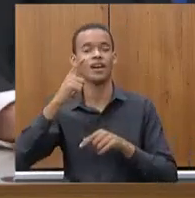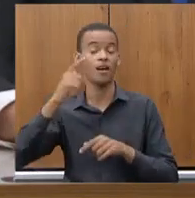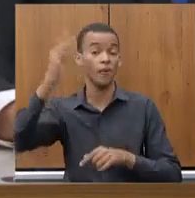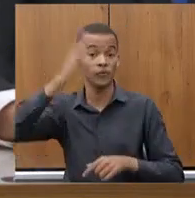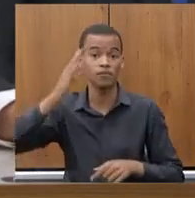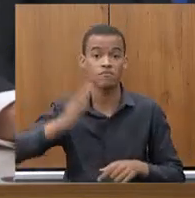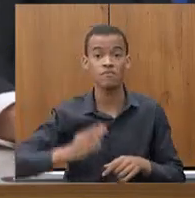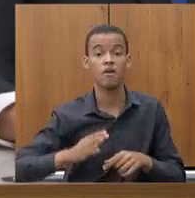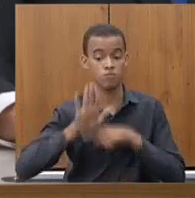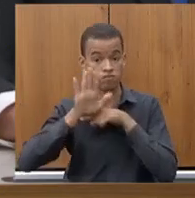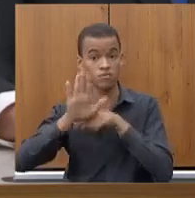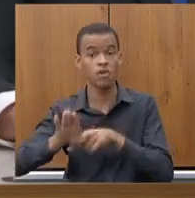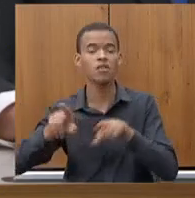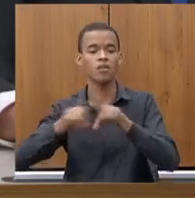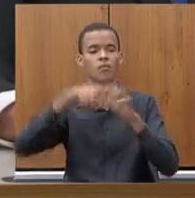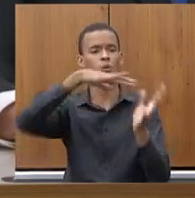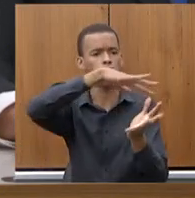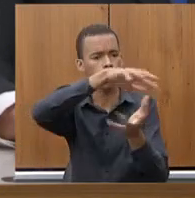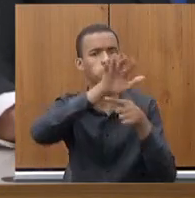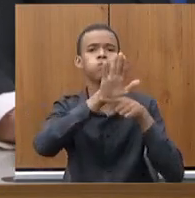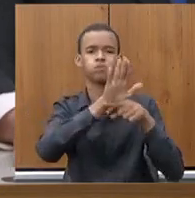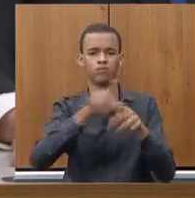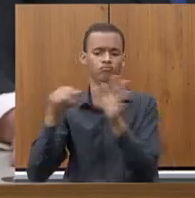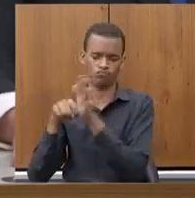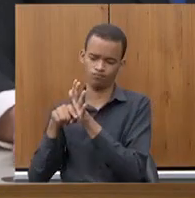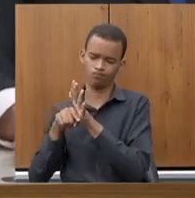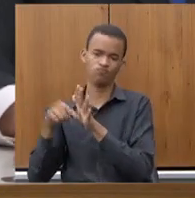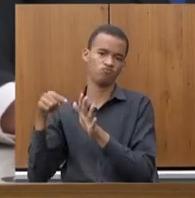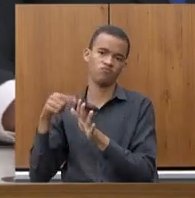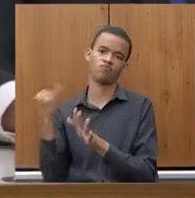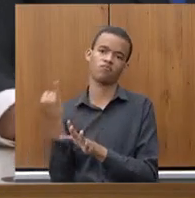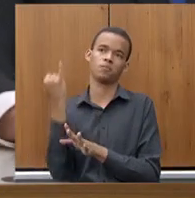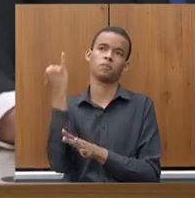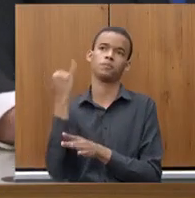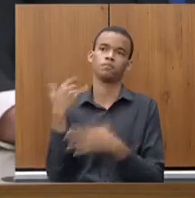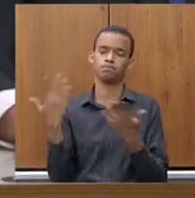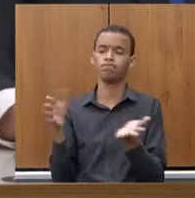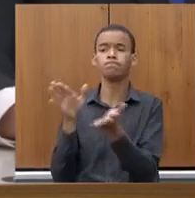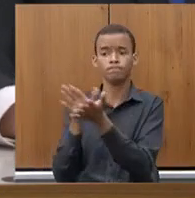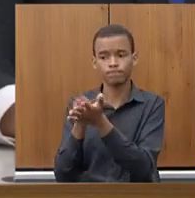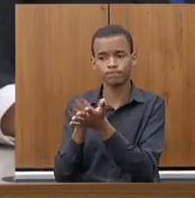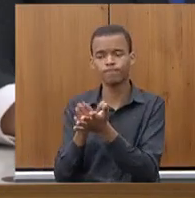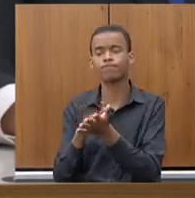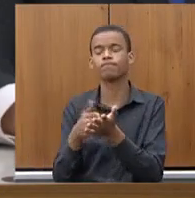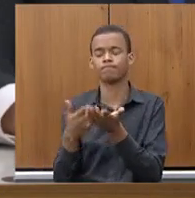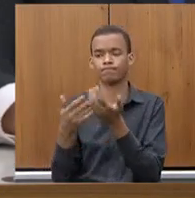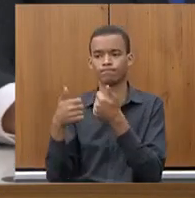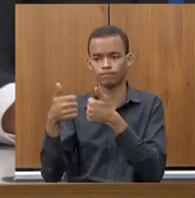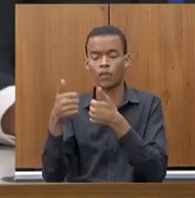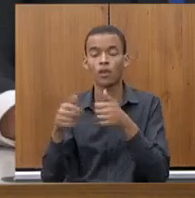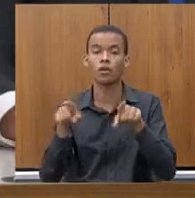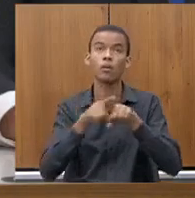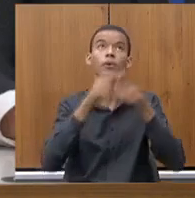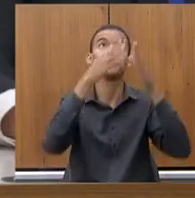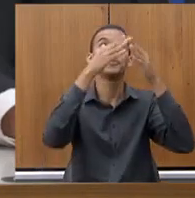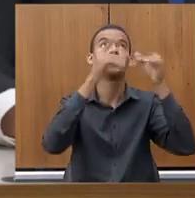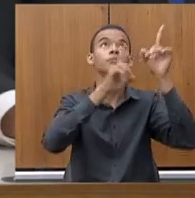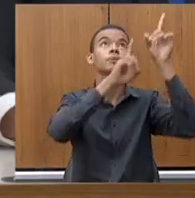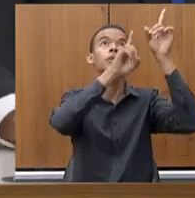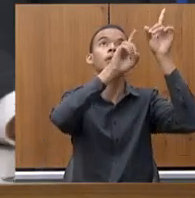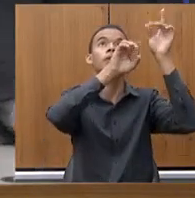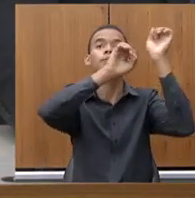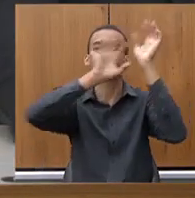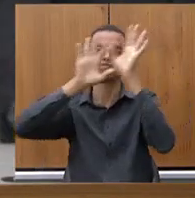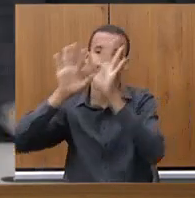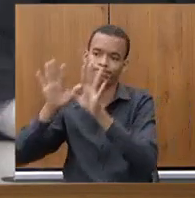mundo. Fernando, mas é isso, parabéns aí, e vamos pedir a Deus que esse novo mandato, mais